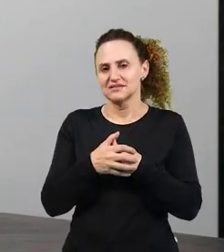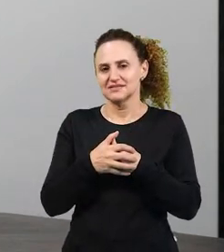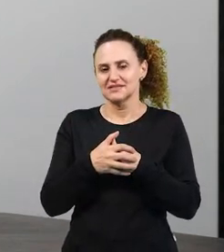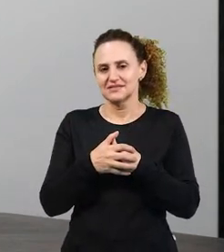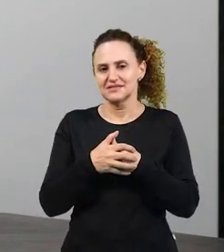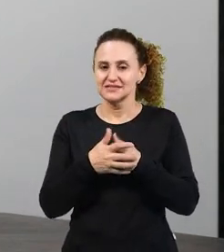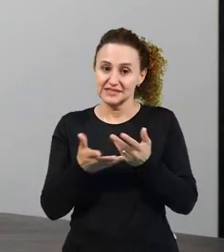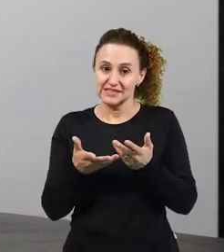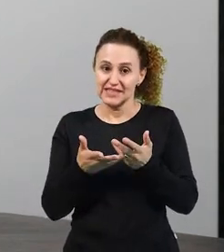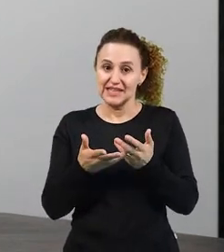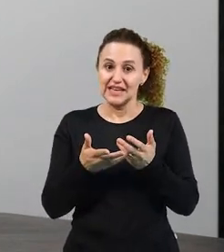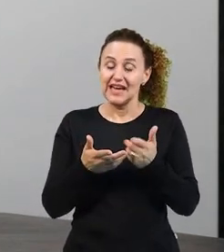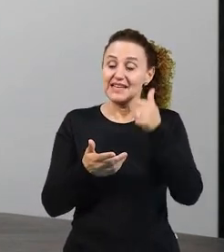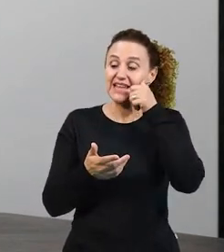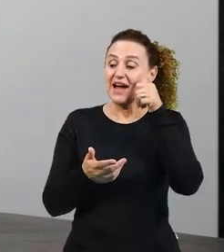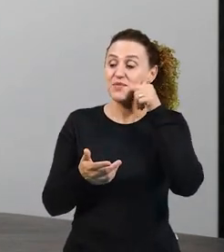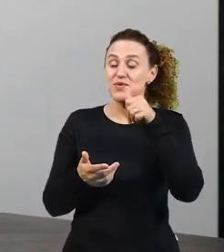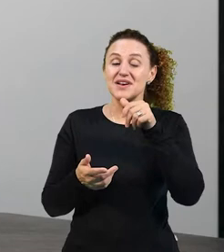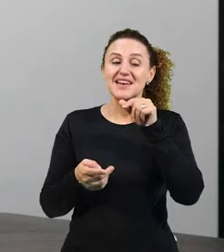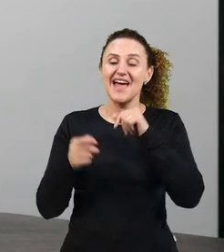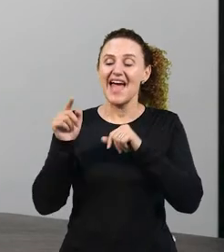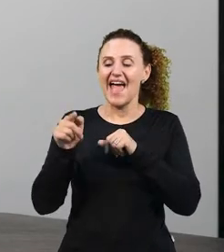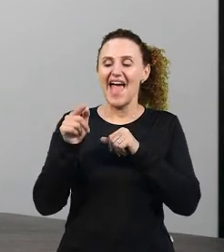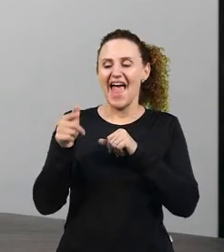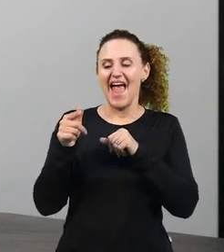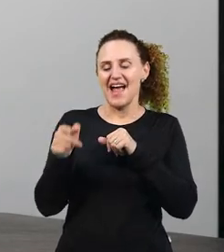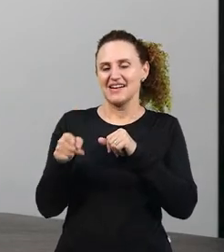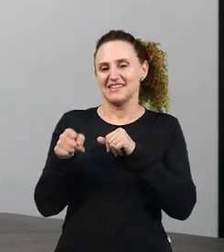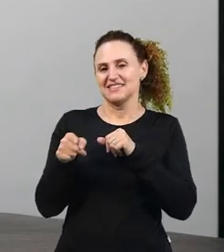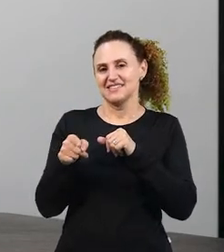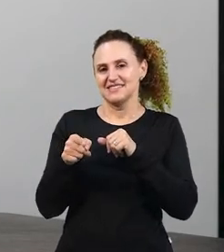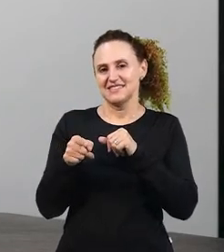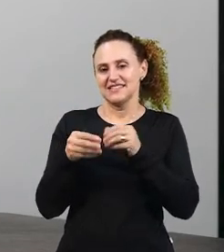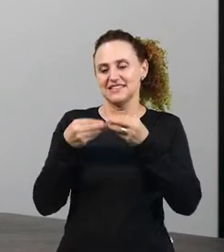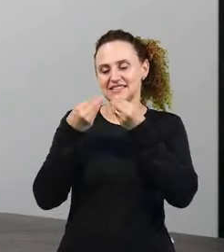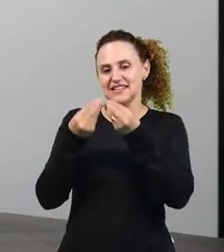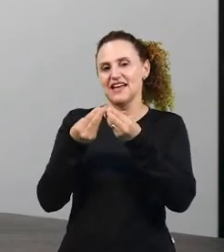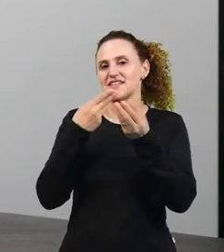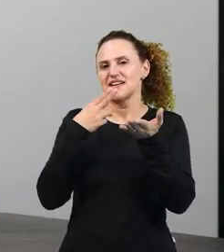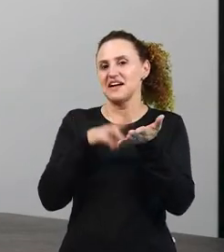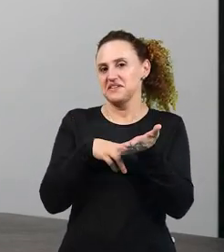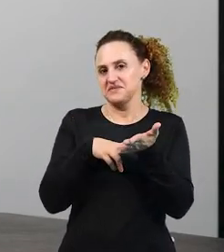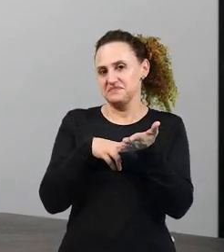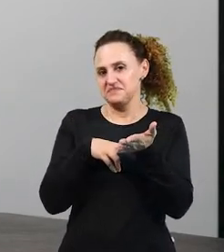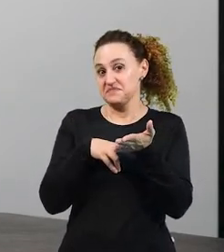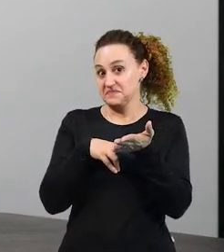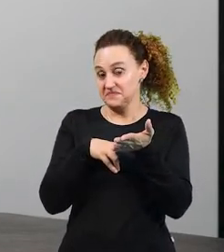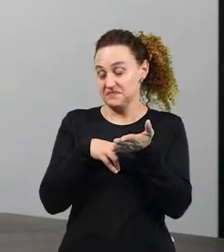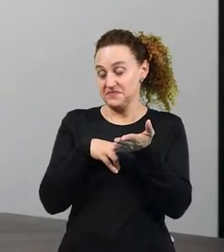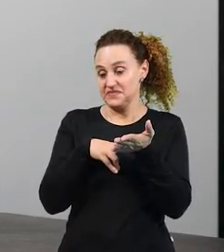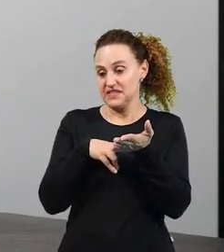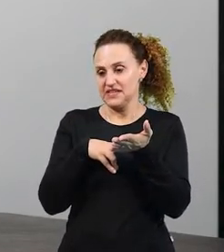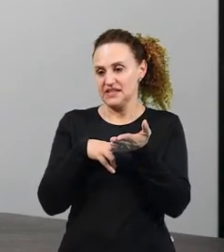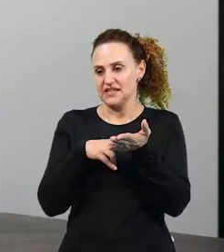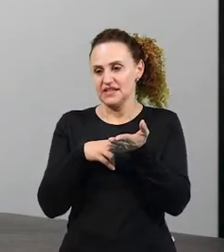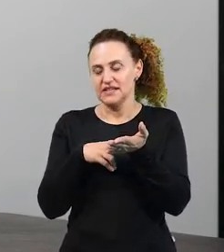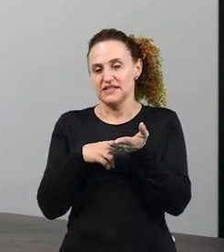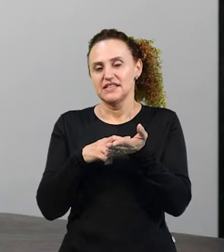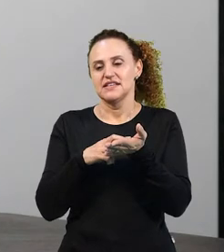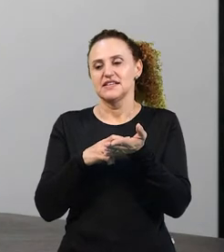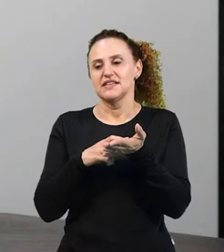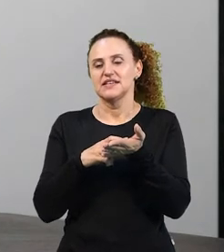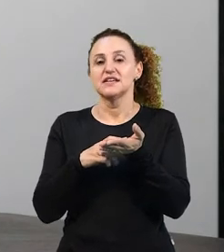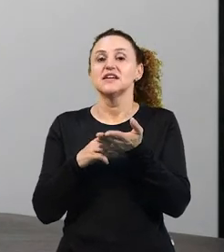é é carteira da mulher que entrega cartas. Então, aqui nós vamos ter carteira como